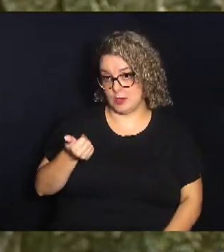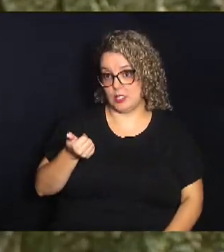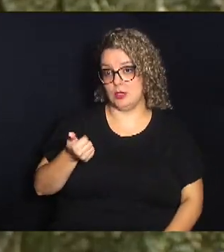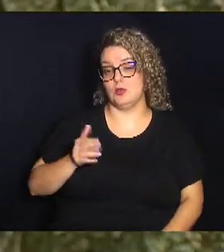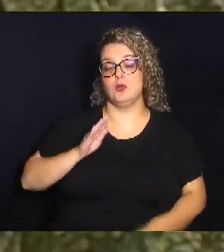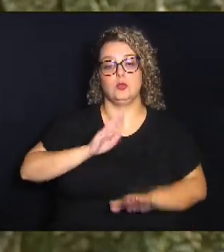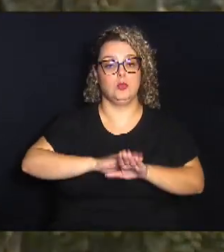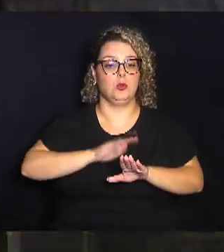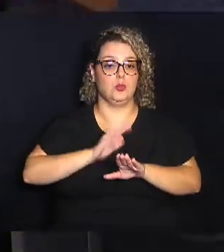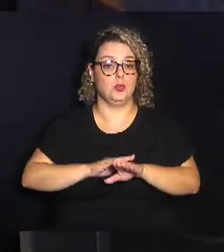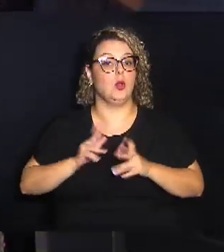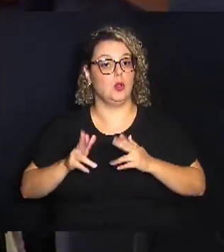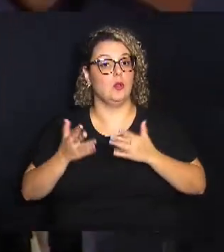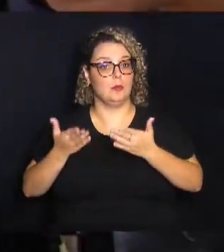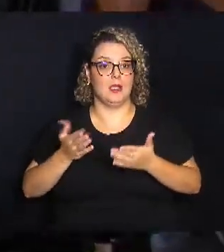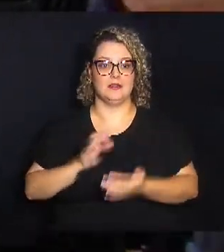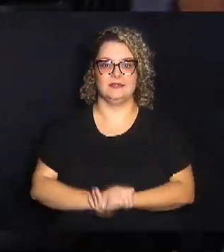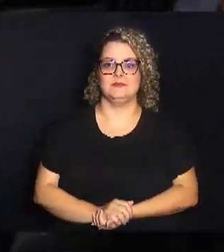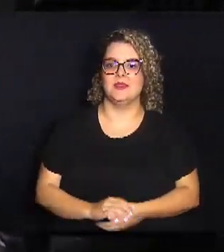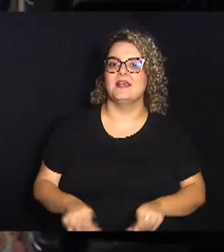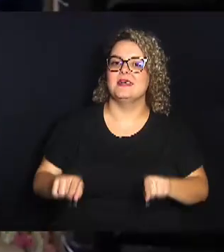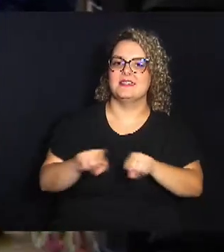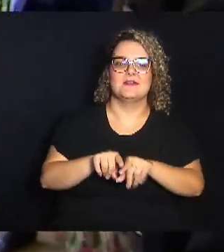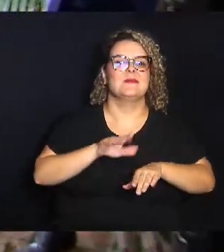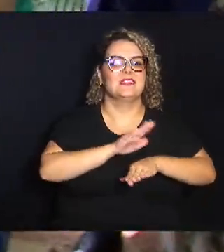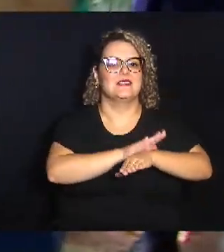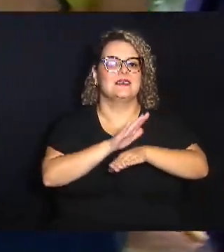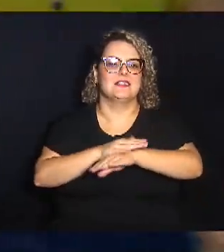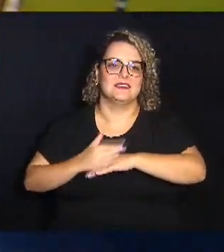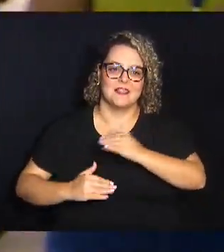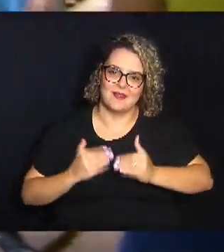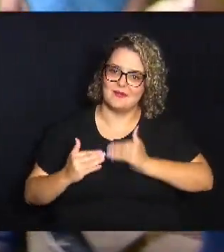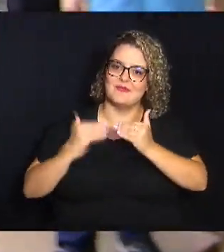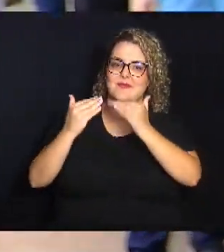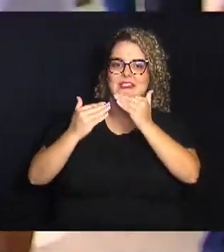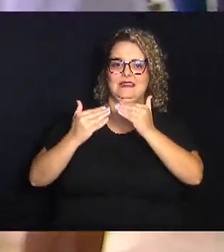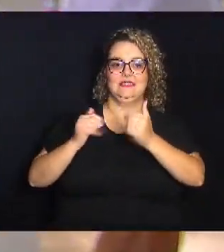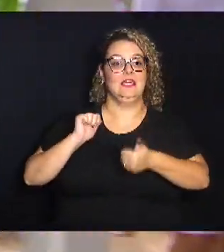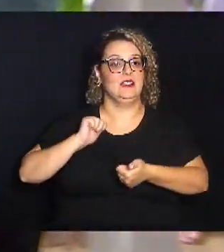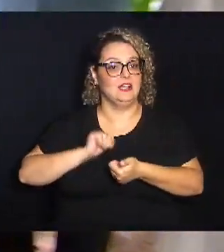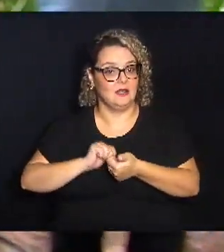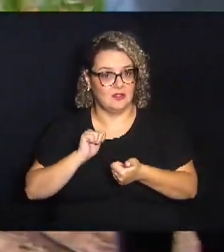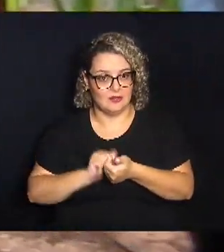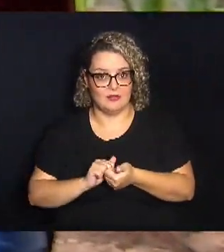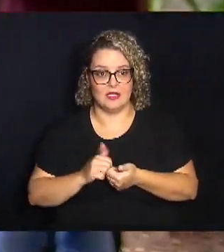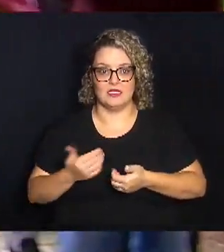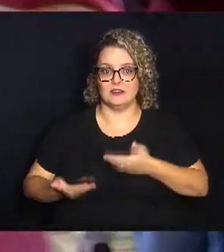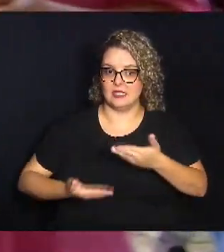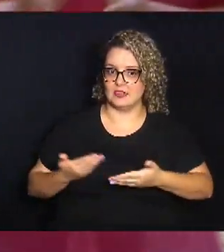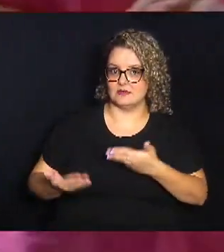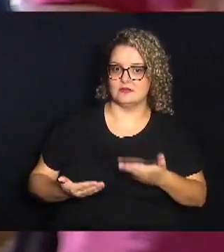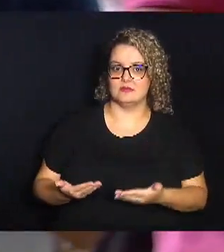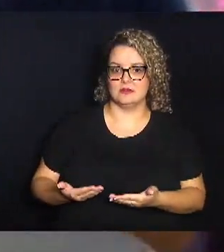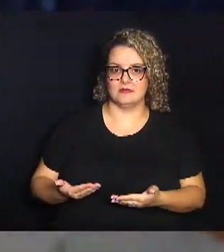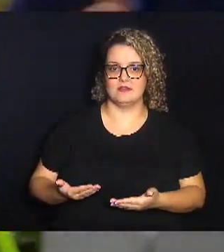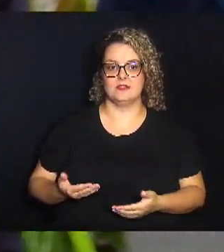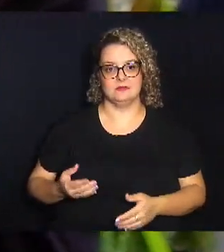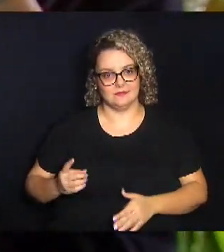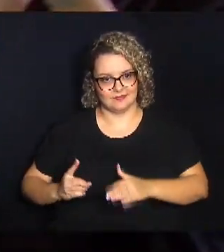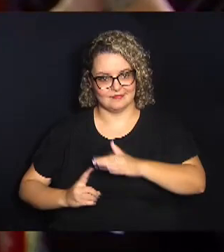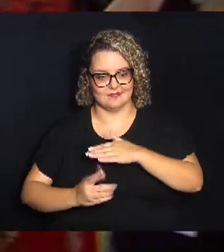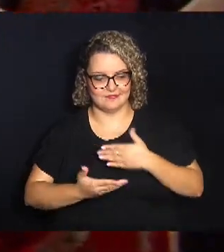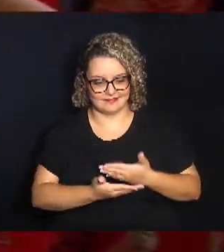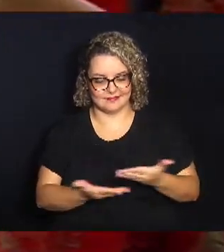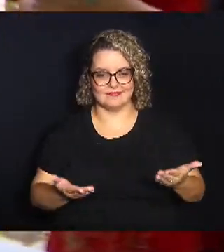atividades como essa. Também ajuda na produtividade e na qualidade do serviço prestado à população.